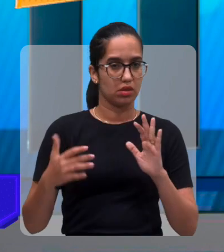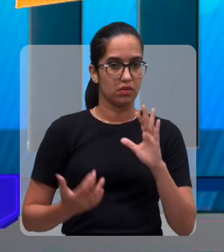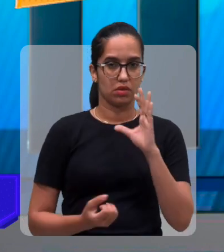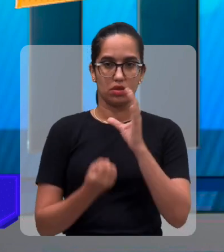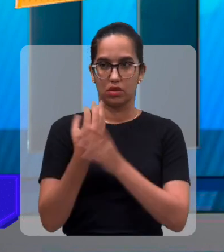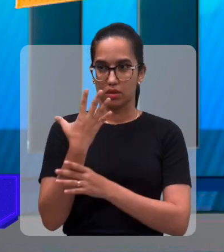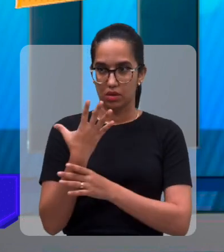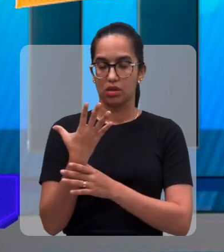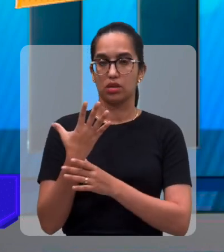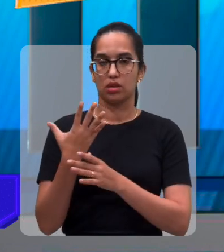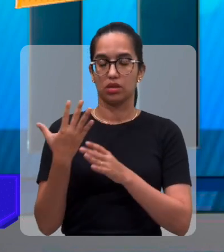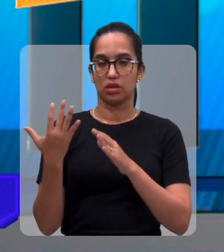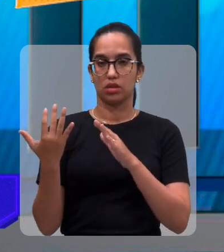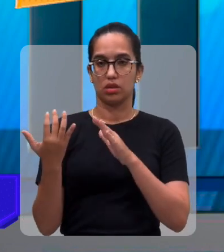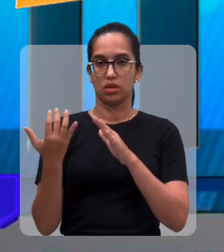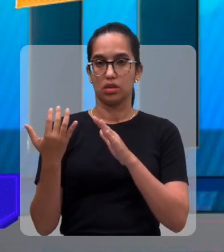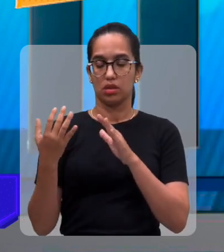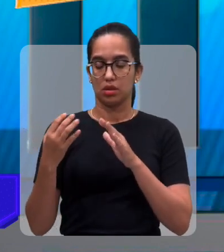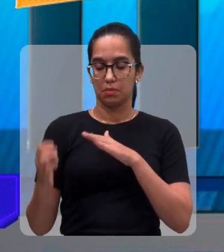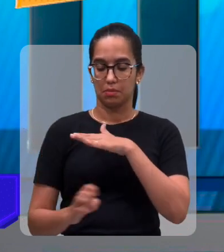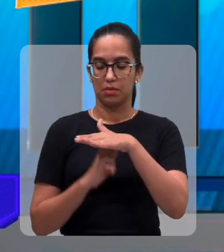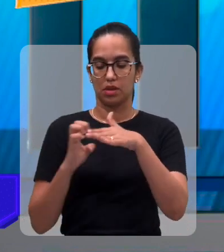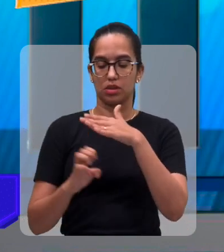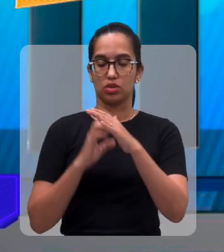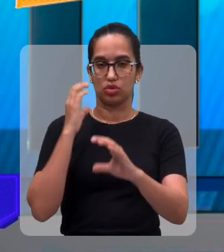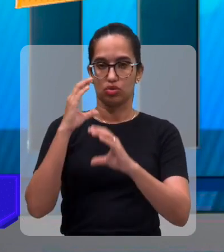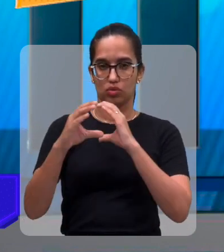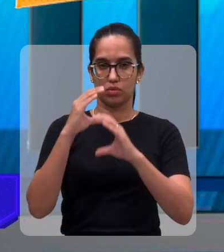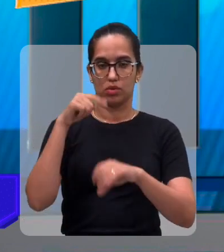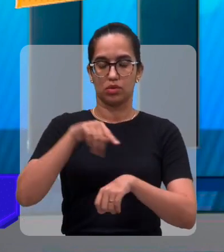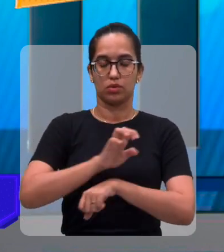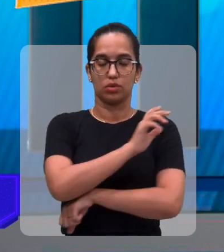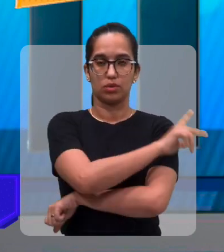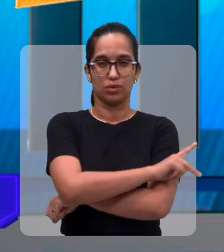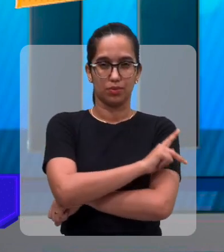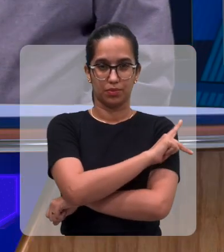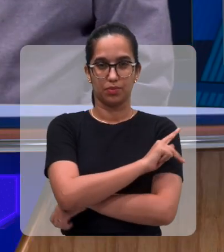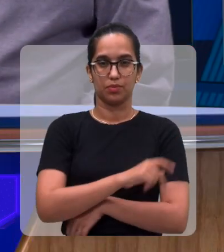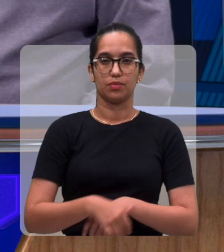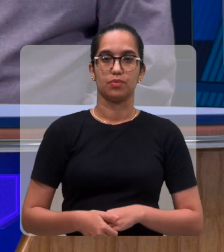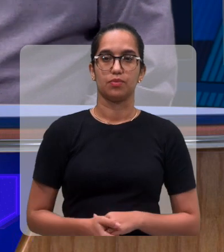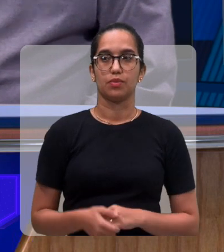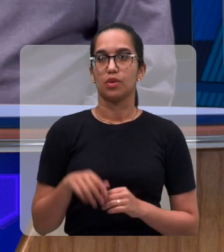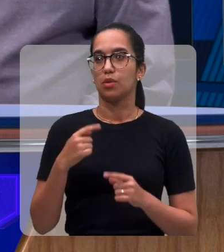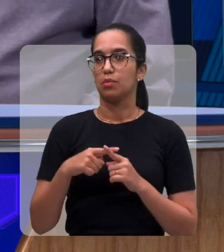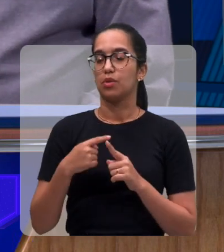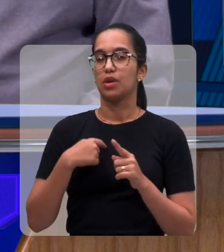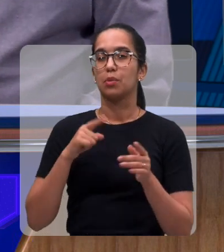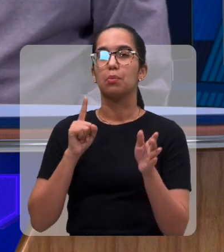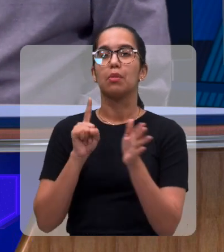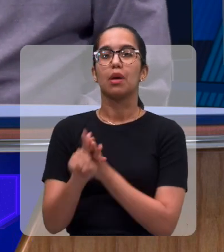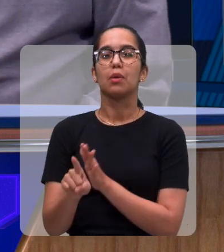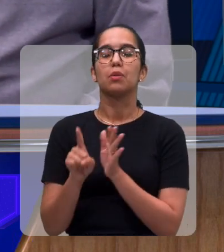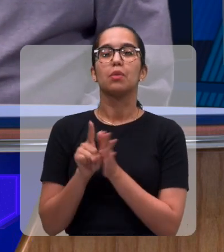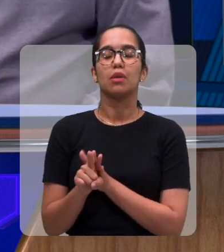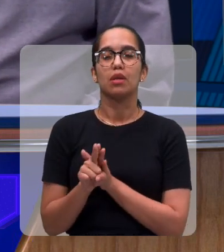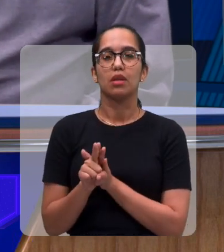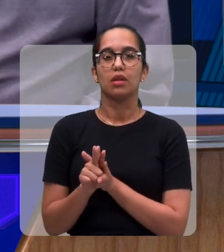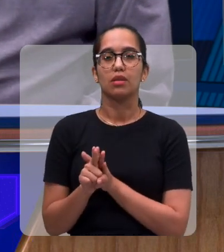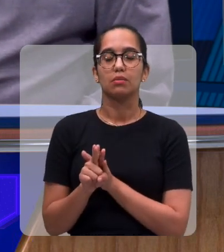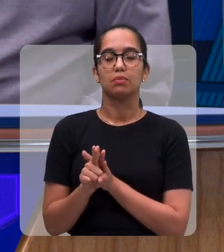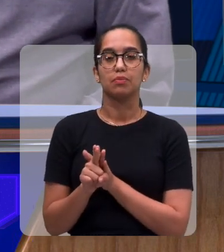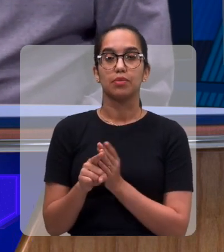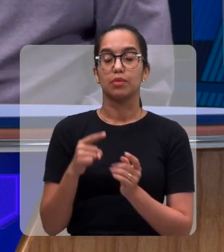promovidos pelas redes, pelas empresas de comunicação do Estado do Piauí. Pronto. Por que a gente fez essa pergunta? Porque muita